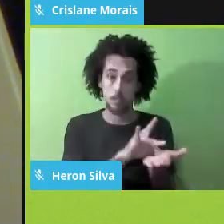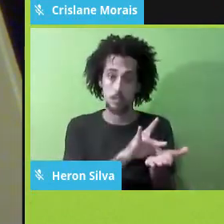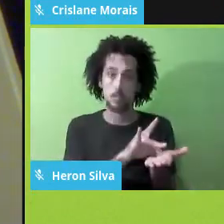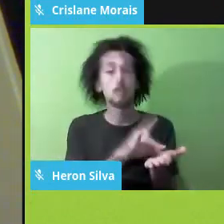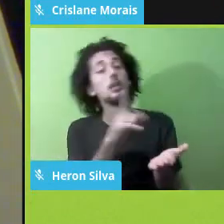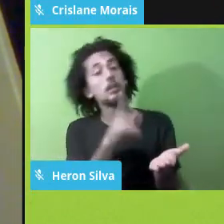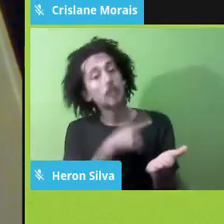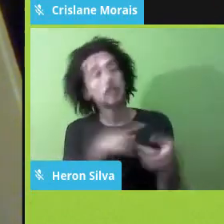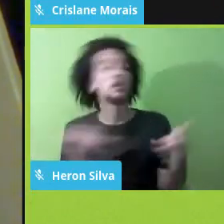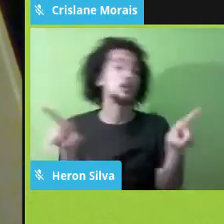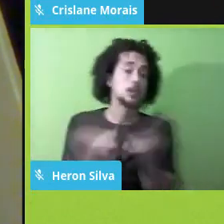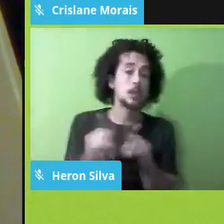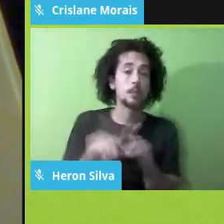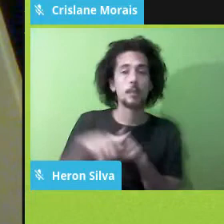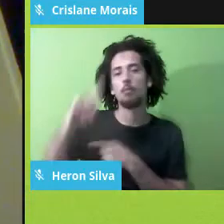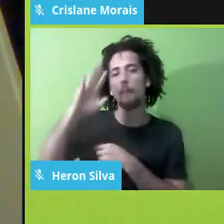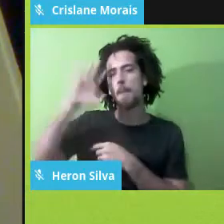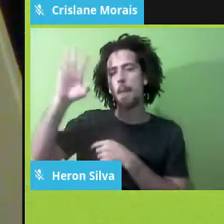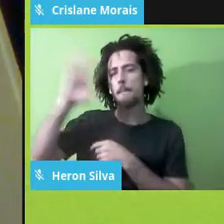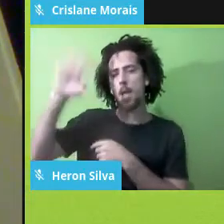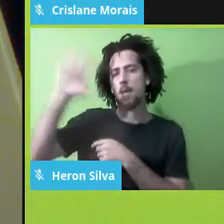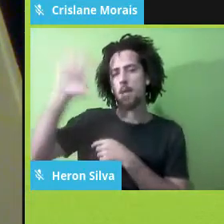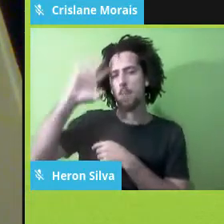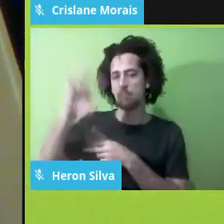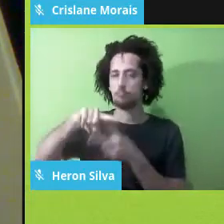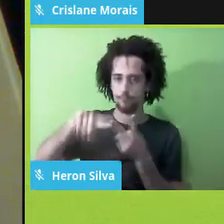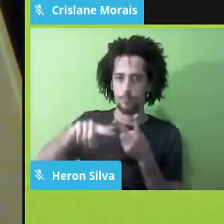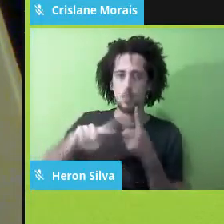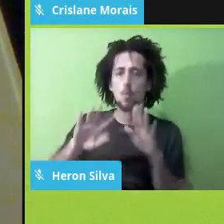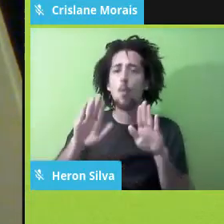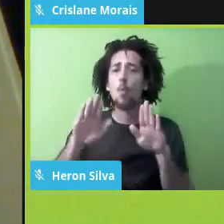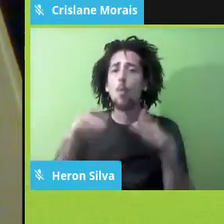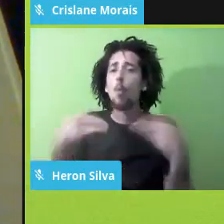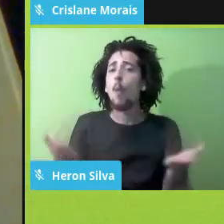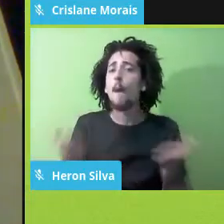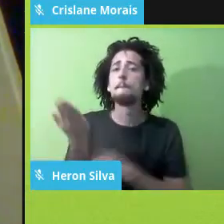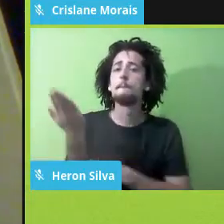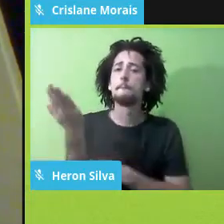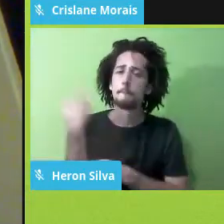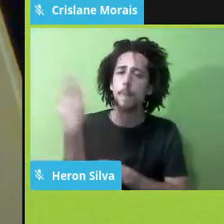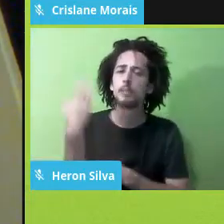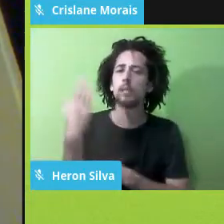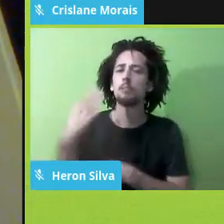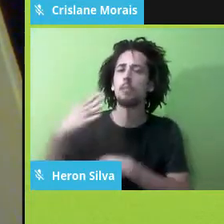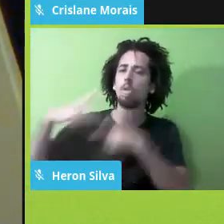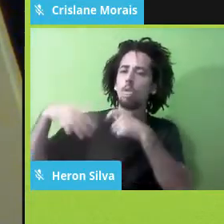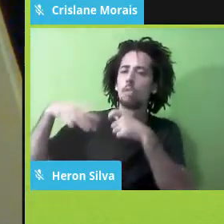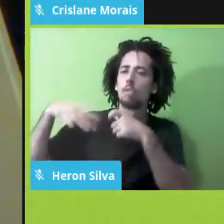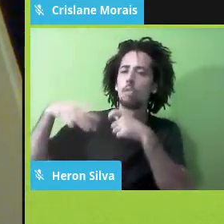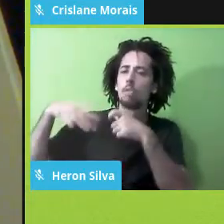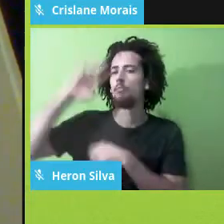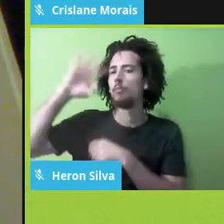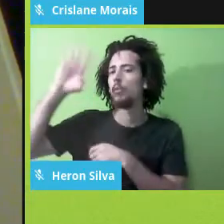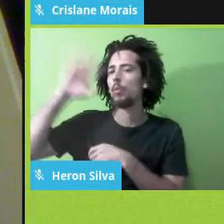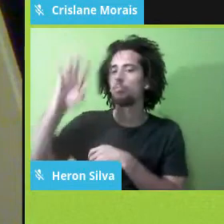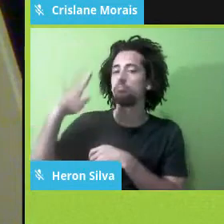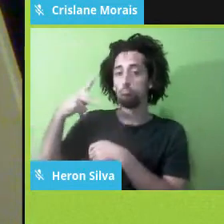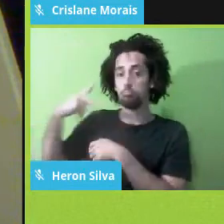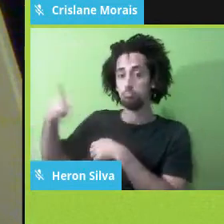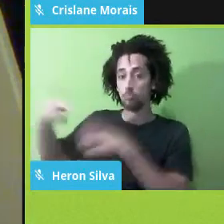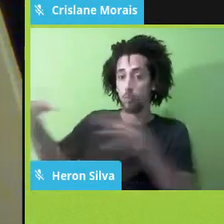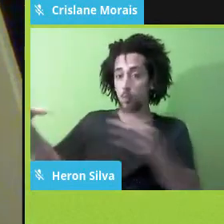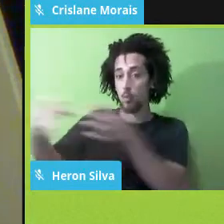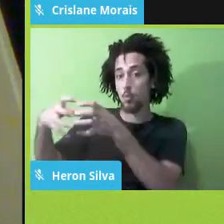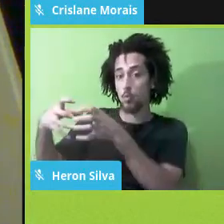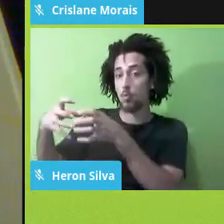ideal, né? Só que qual é o passado mítico desse pessoal?